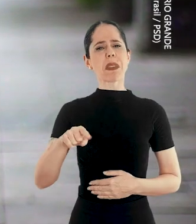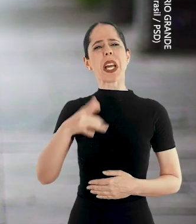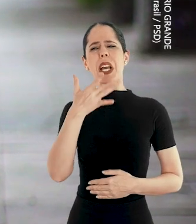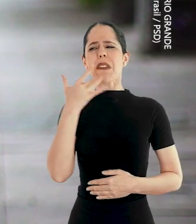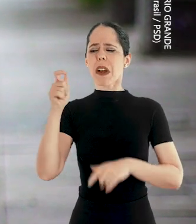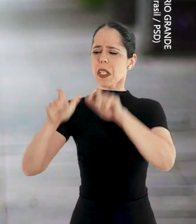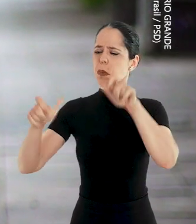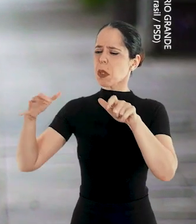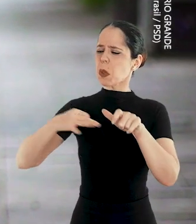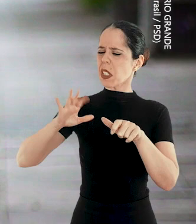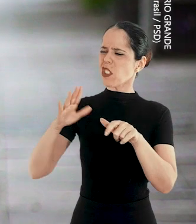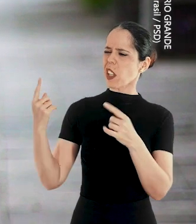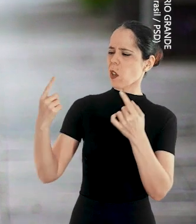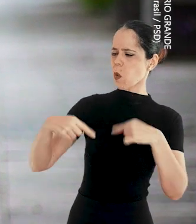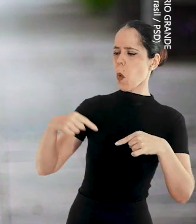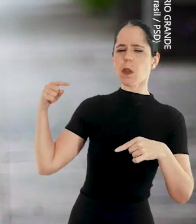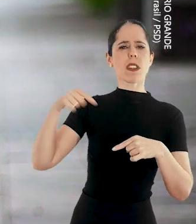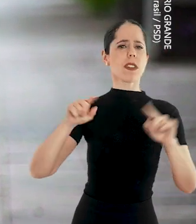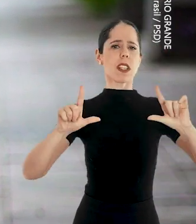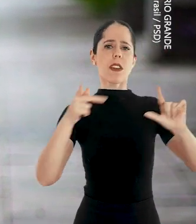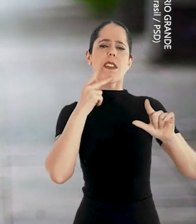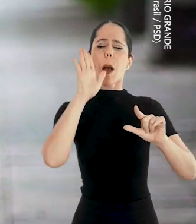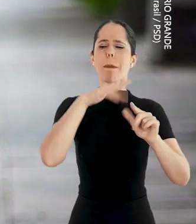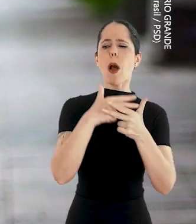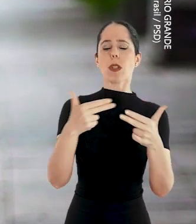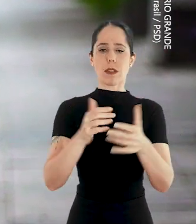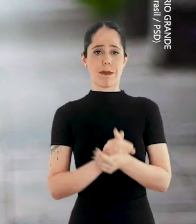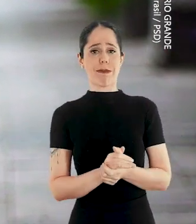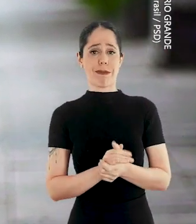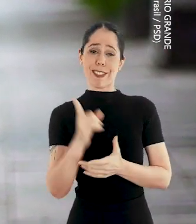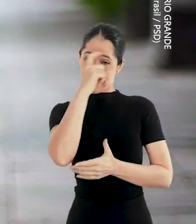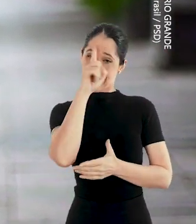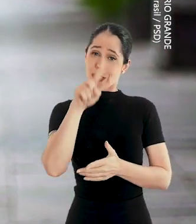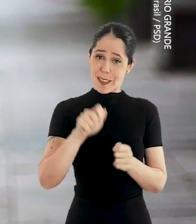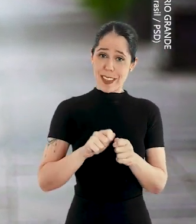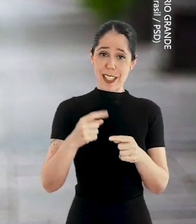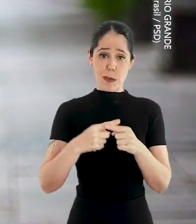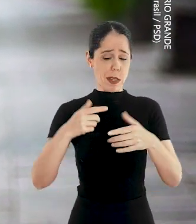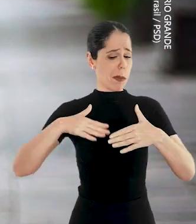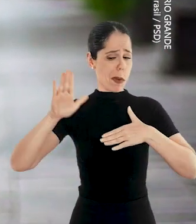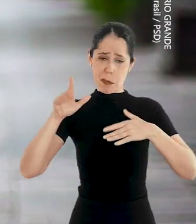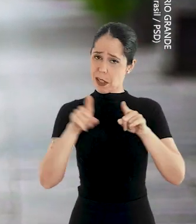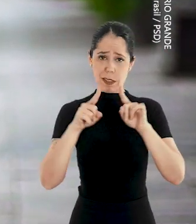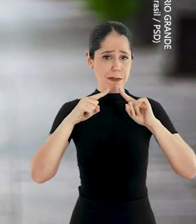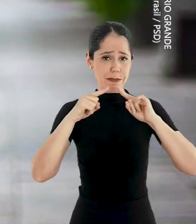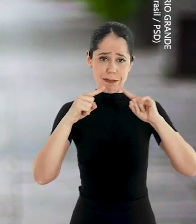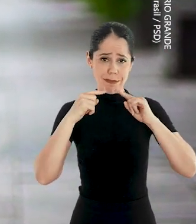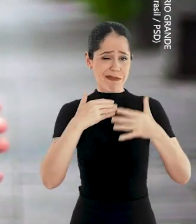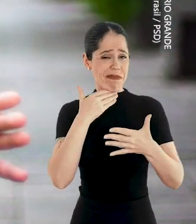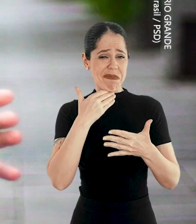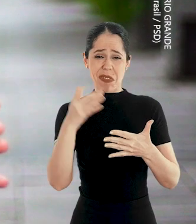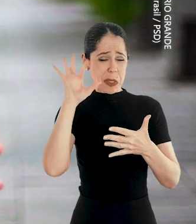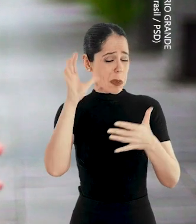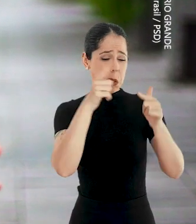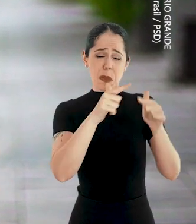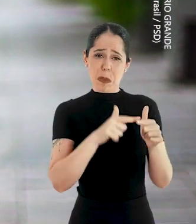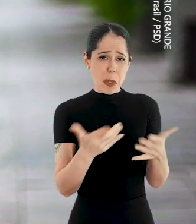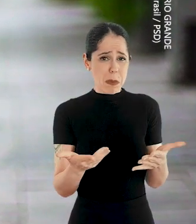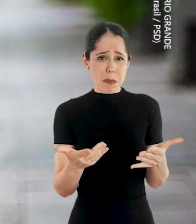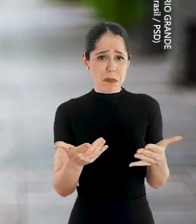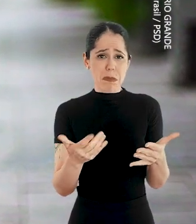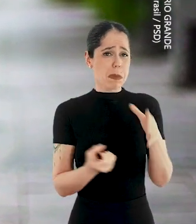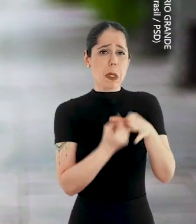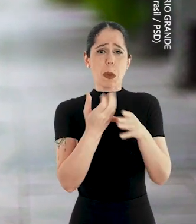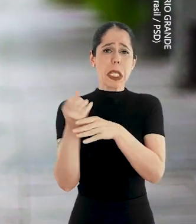É muito fácil os meus adversários virem aqui na TV para falar mal das coisas. Difícil a fazer, porque promessa e crítica não resolvem o